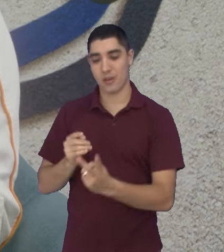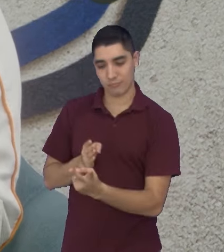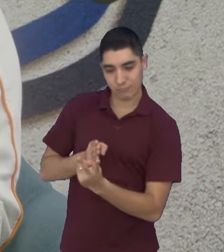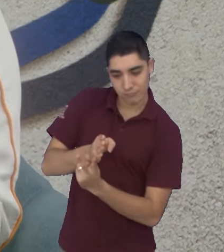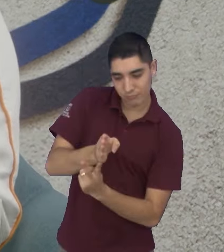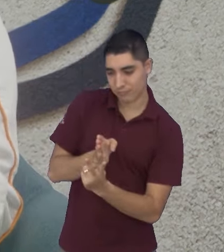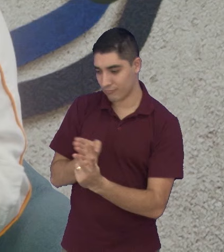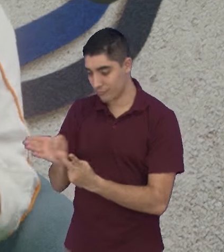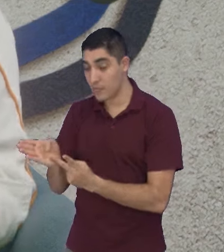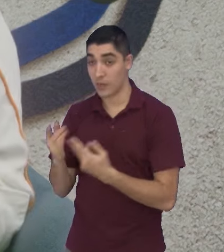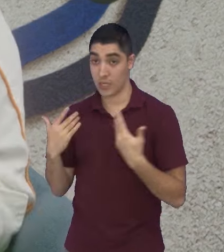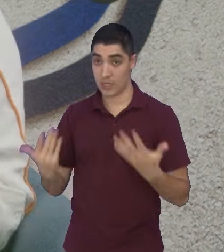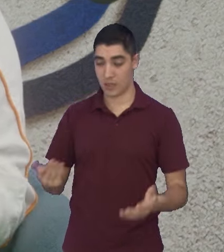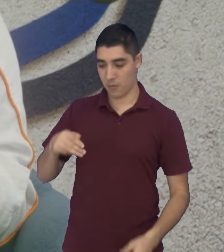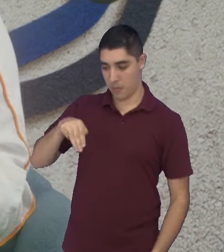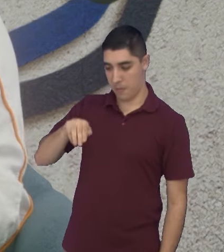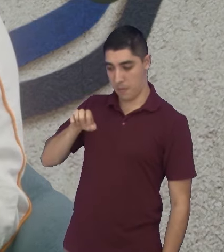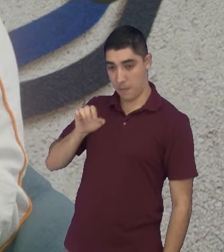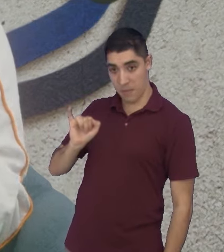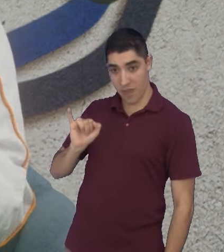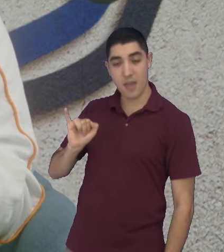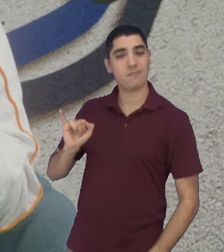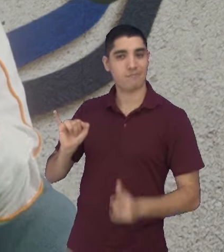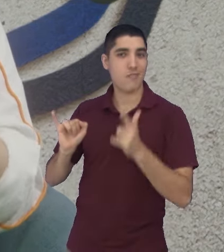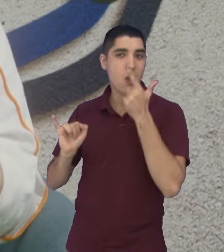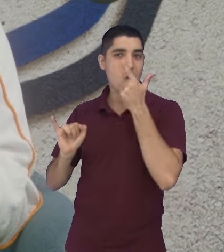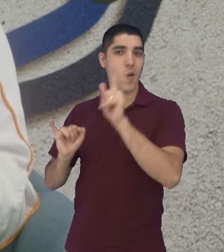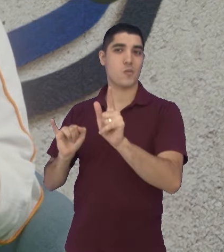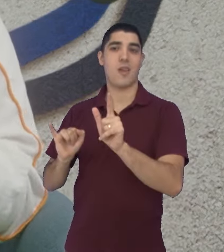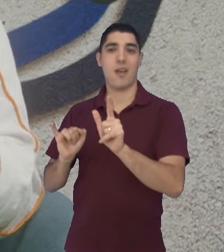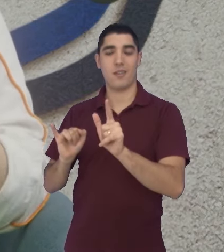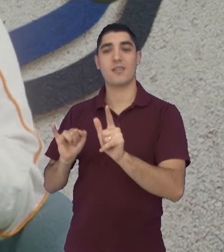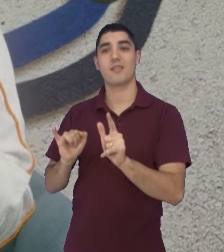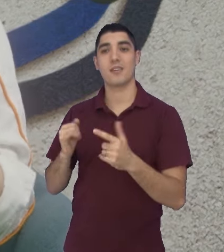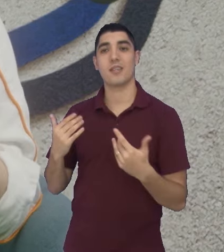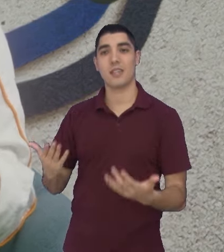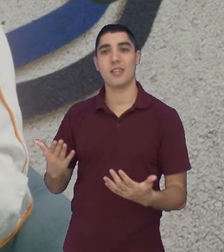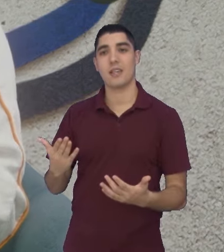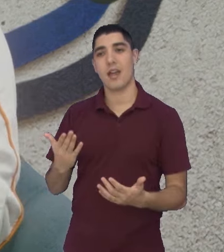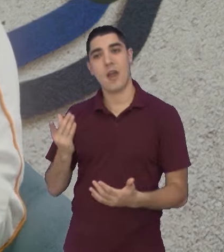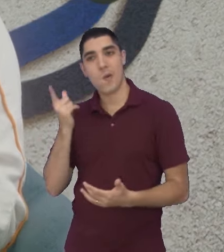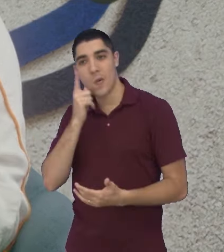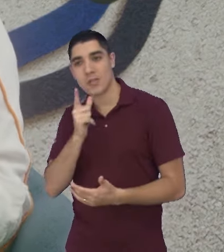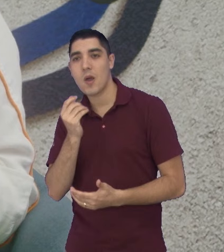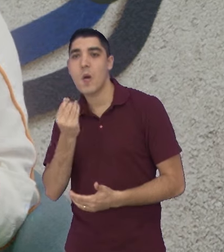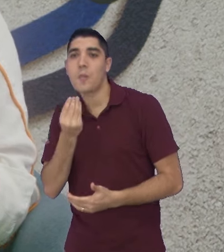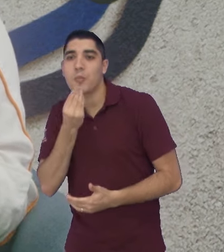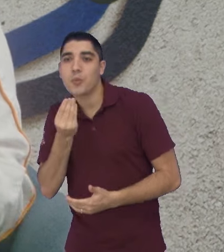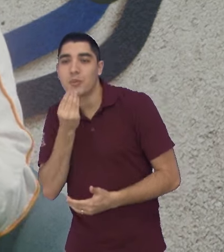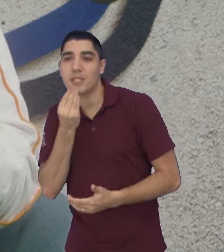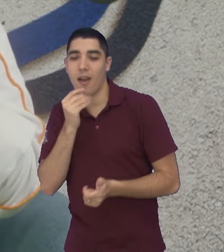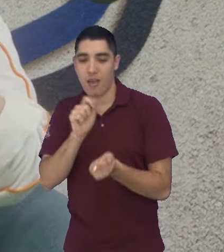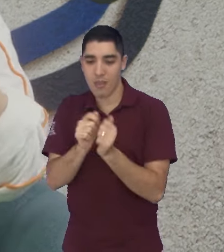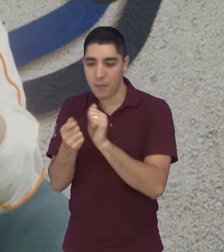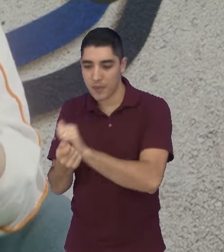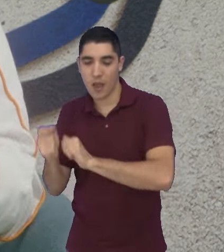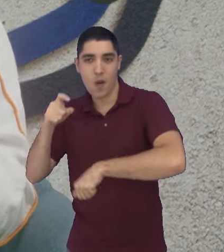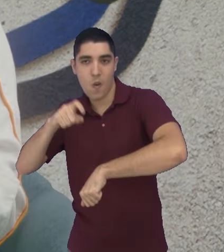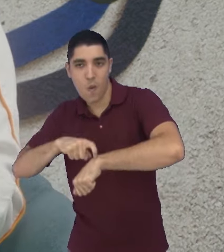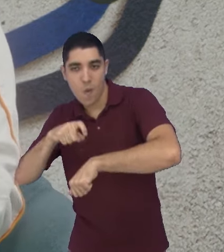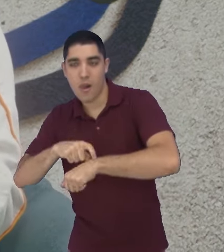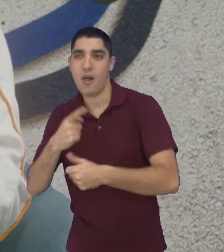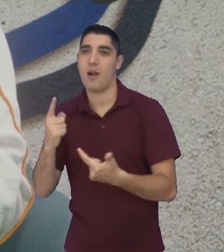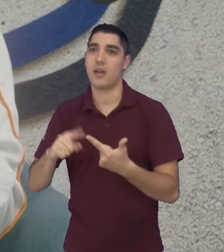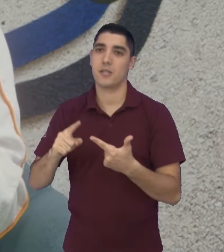O MEI, ele tem isso. Você consegue ter esse jogo de cintura, você consegue ter o seu horário, você consegue